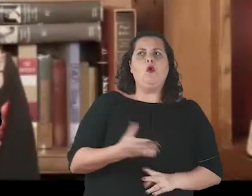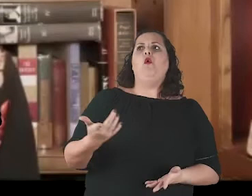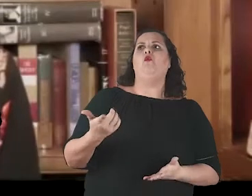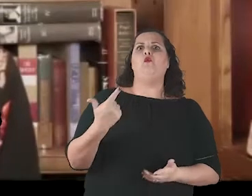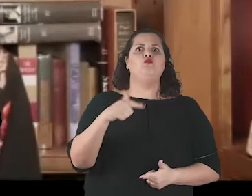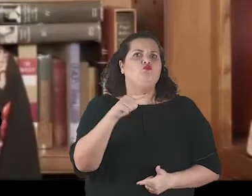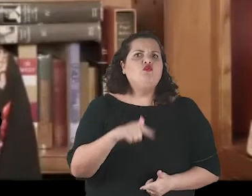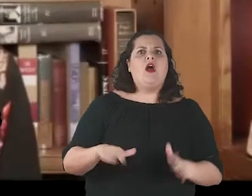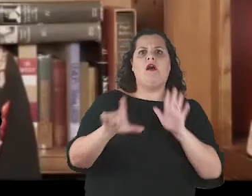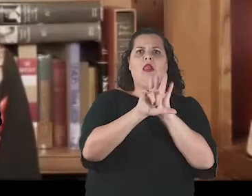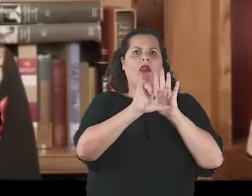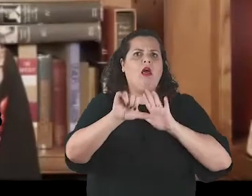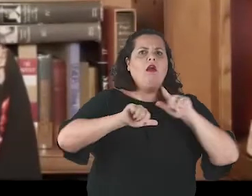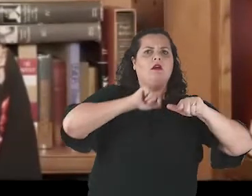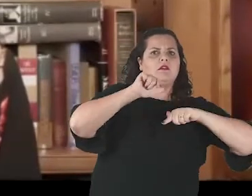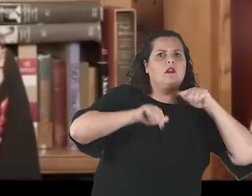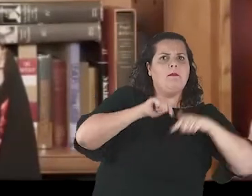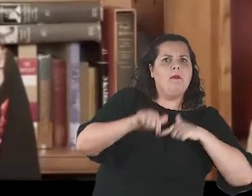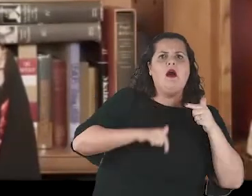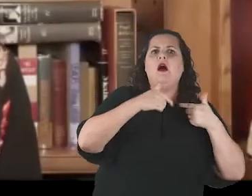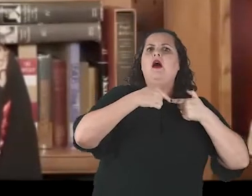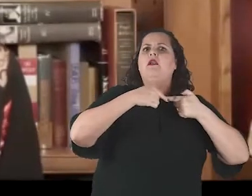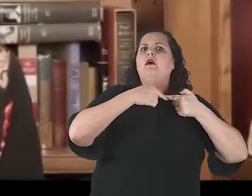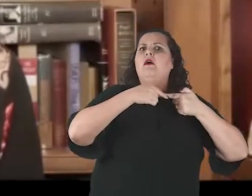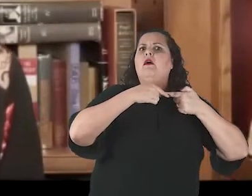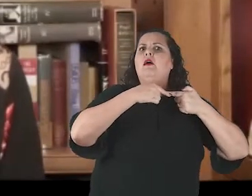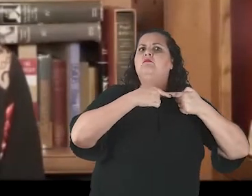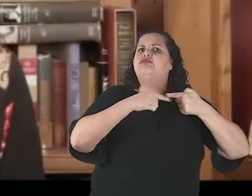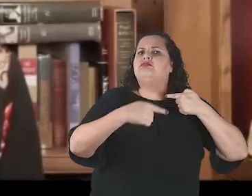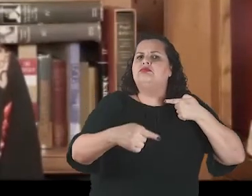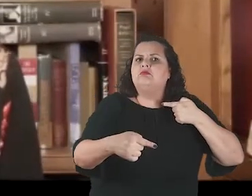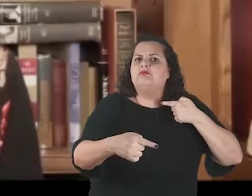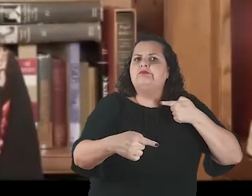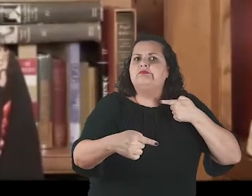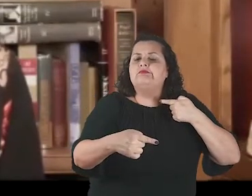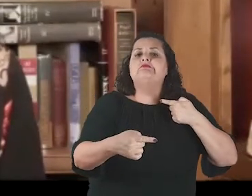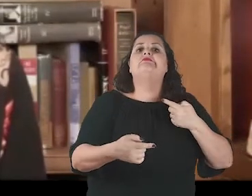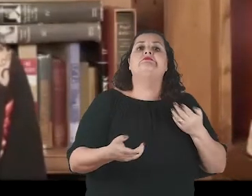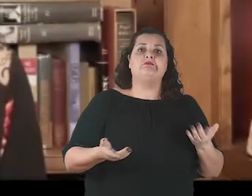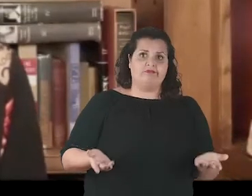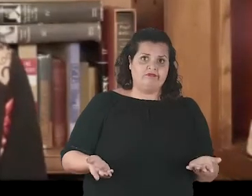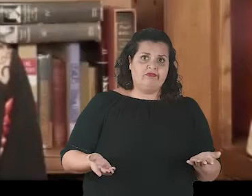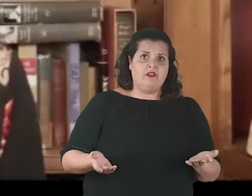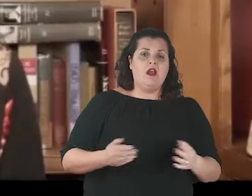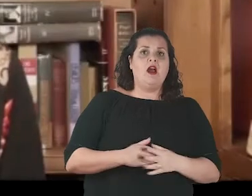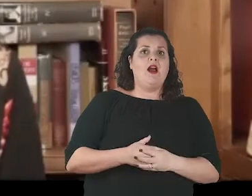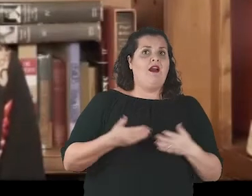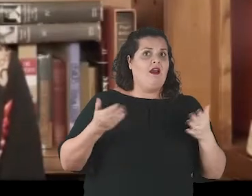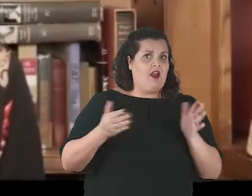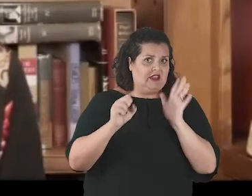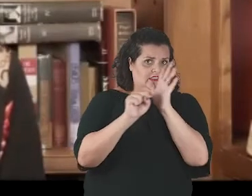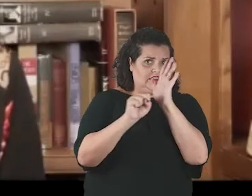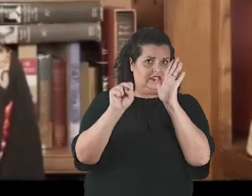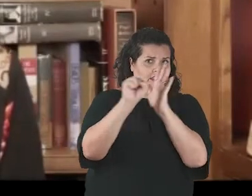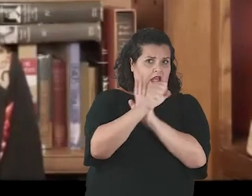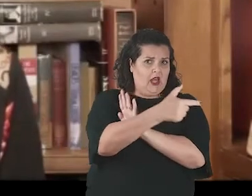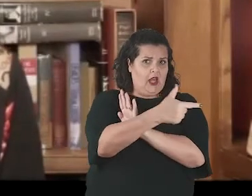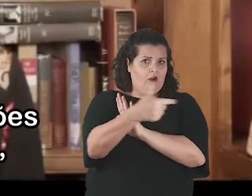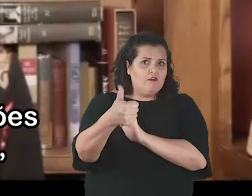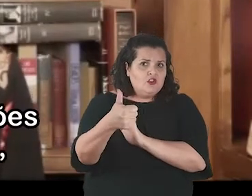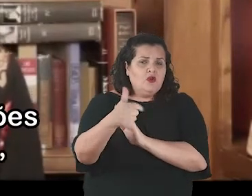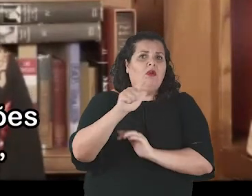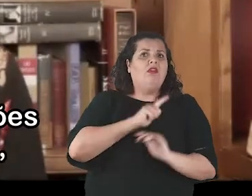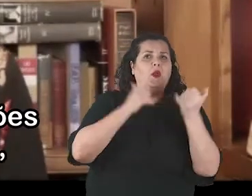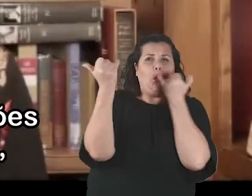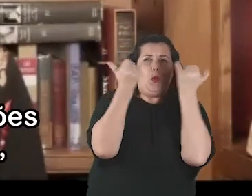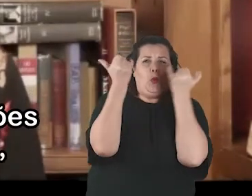as leis de que precisávamos para garantir esses direitos e as instituições para regulamentá-las. É